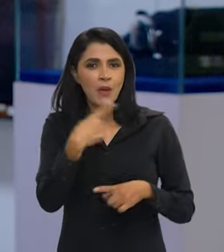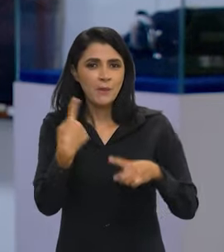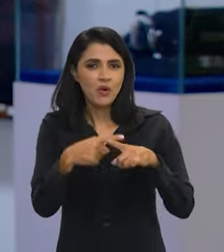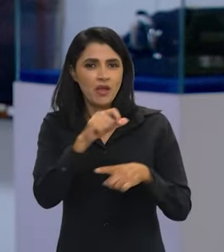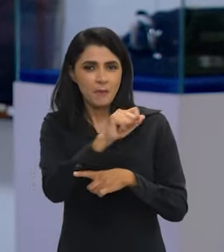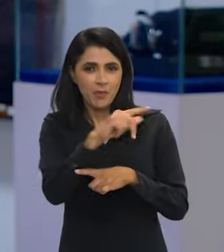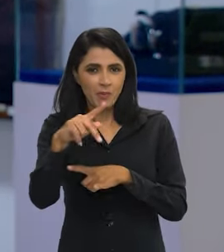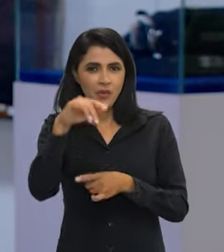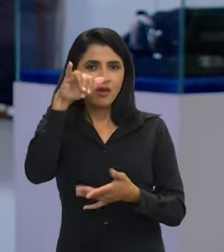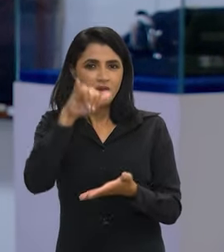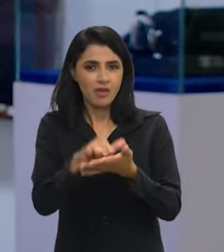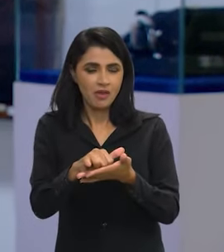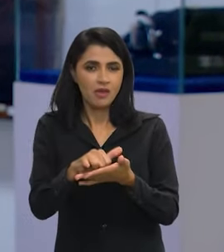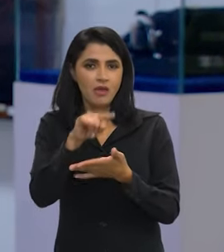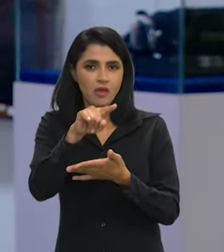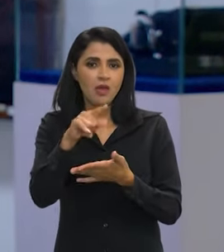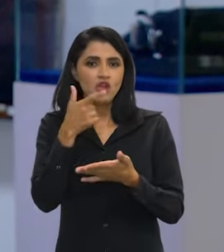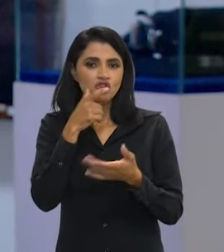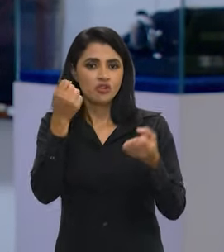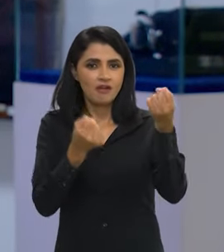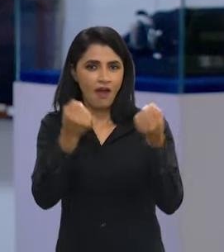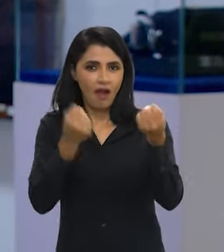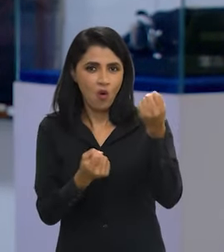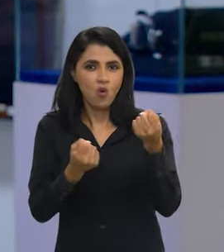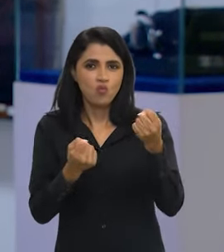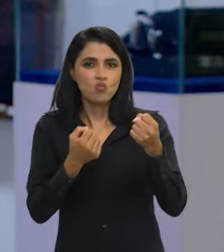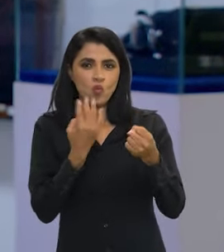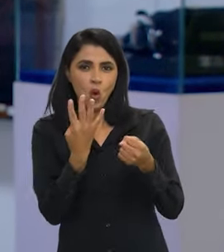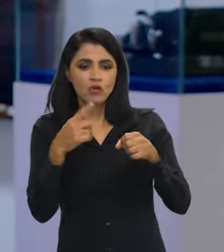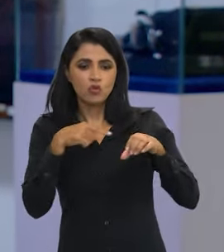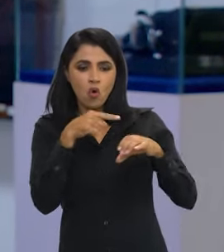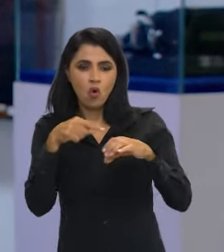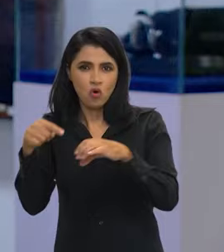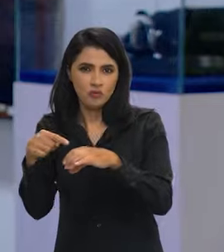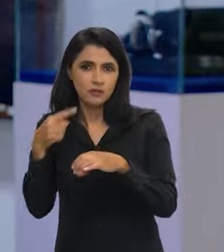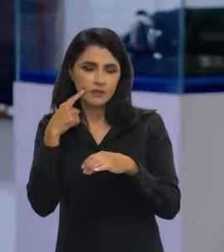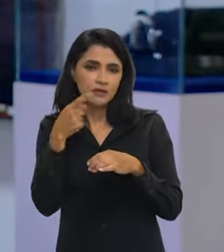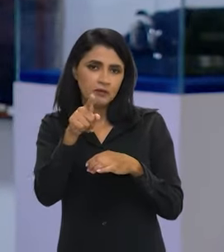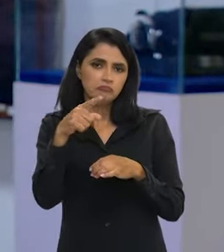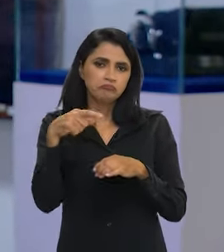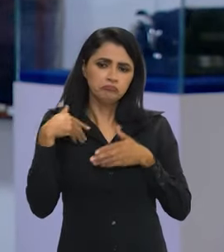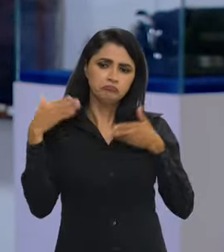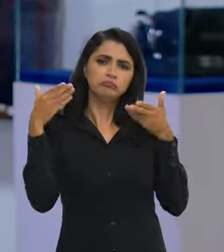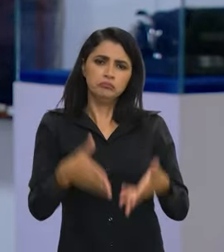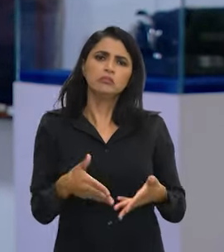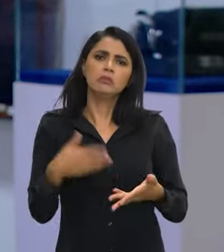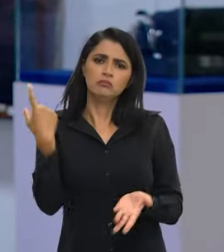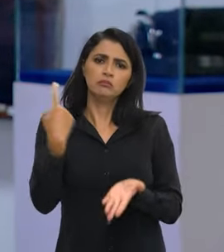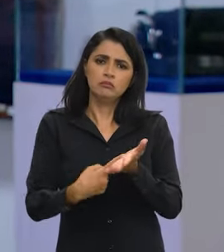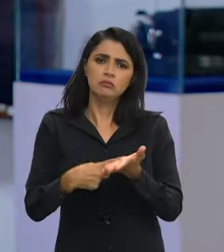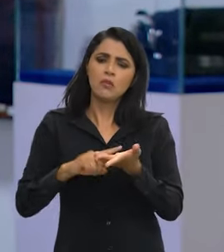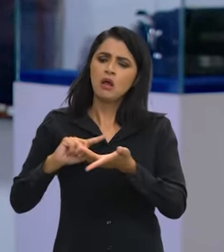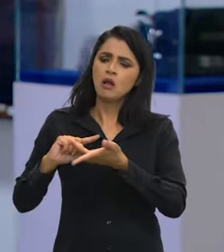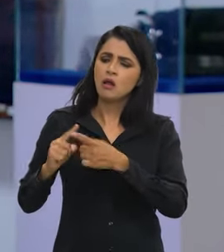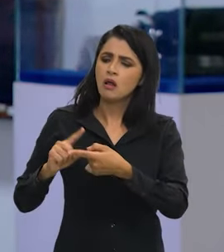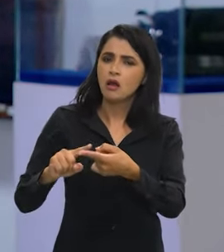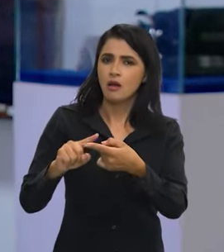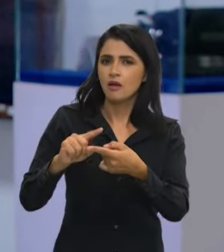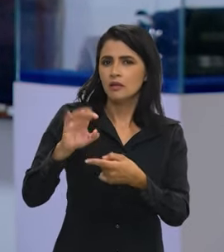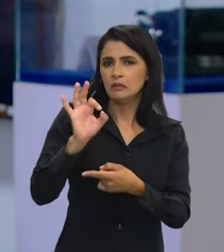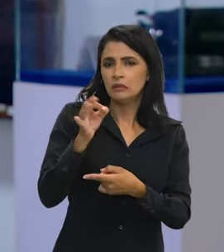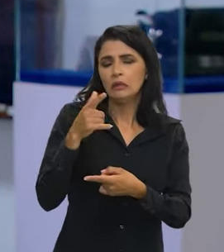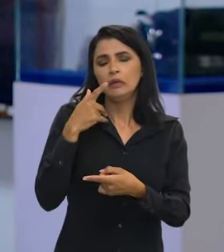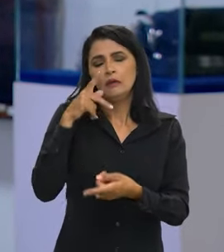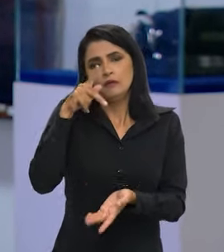aplicativos, os dois principais aplicativos de quatro rodas que eles falam, eles participaram, concordaram, acertaram, negociaram.